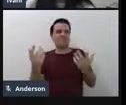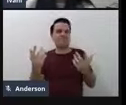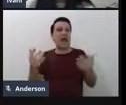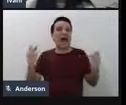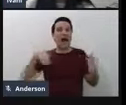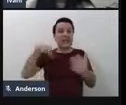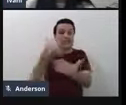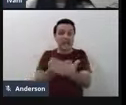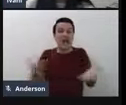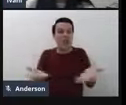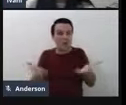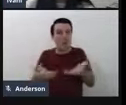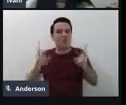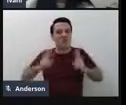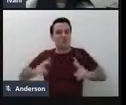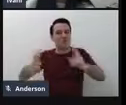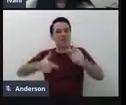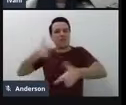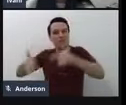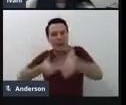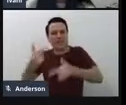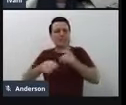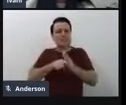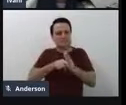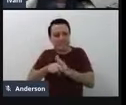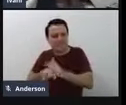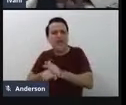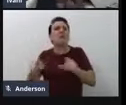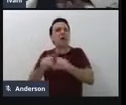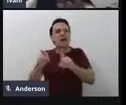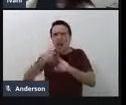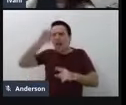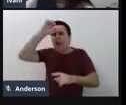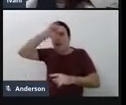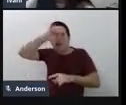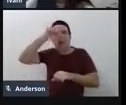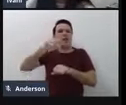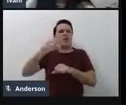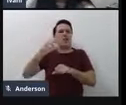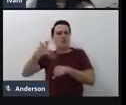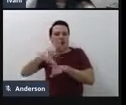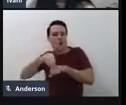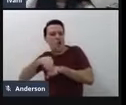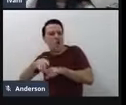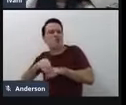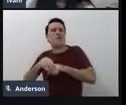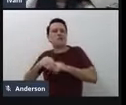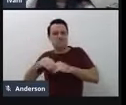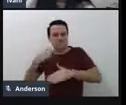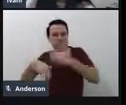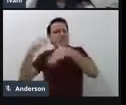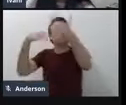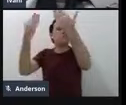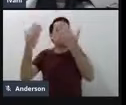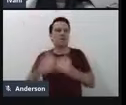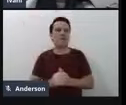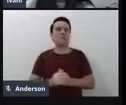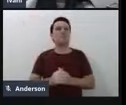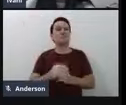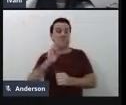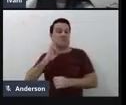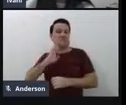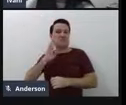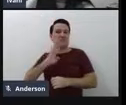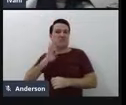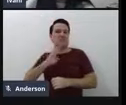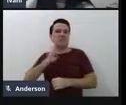E acontecer, e aprendendo, estudando sobre o assunto. Então, é muito legal